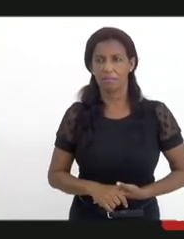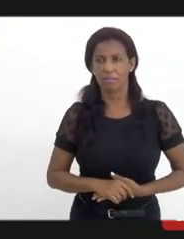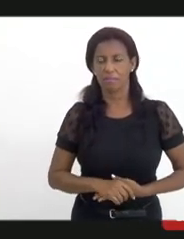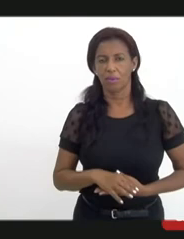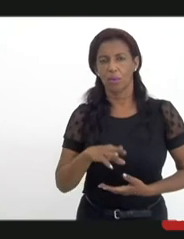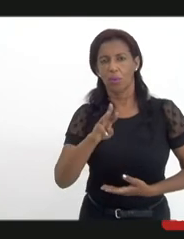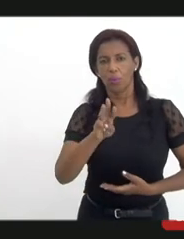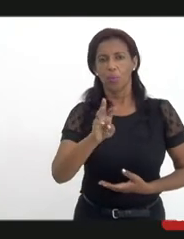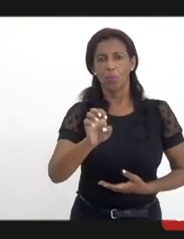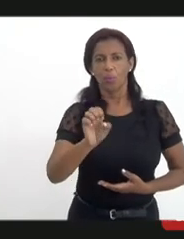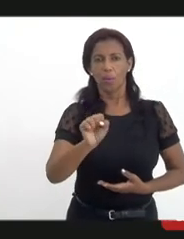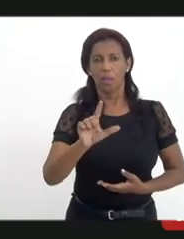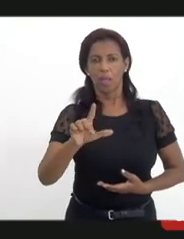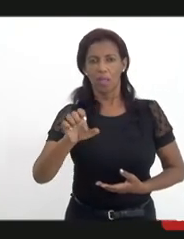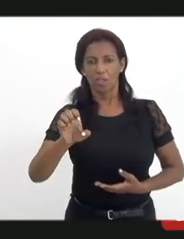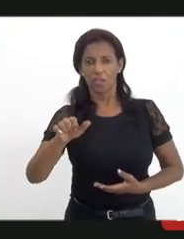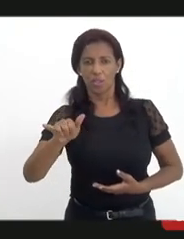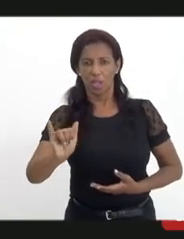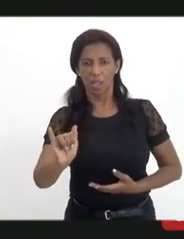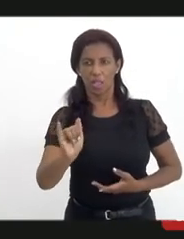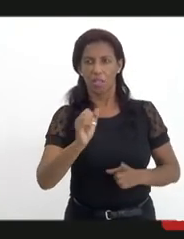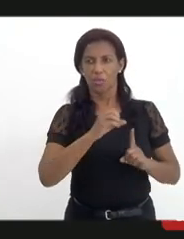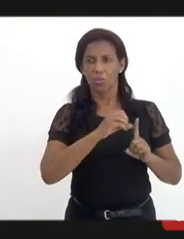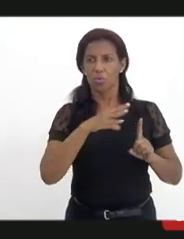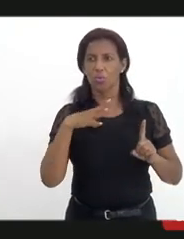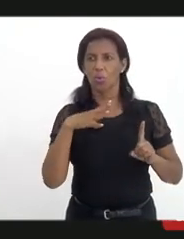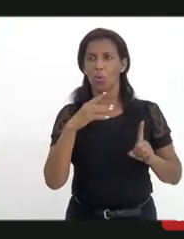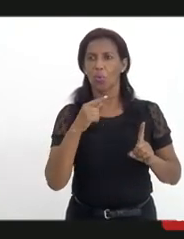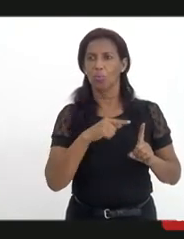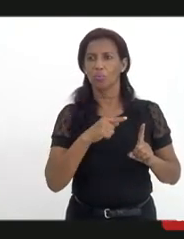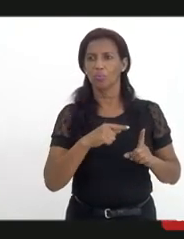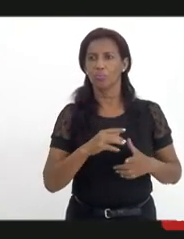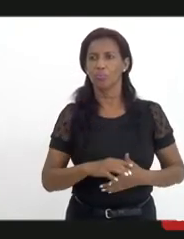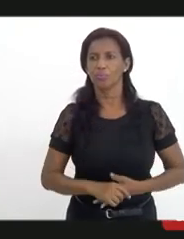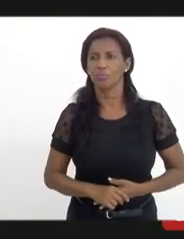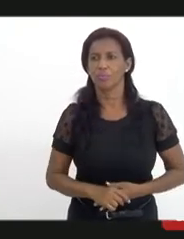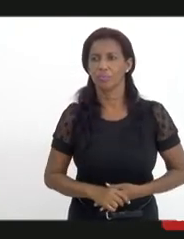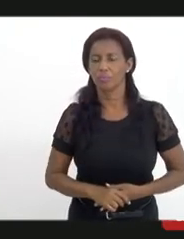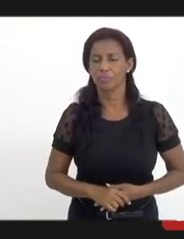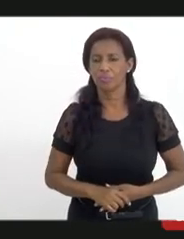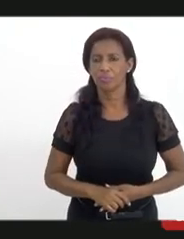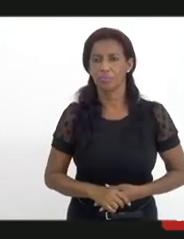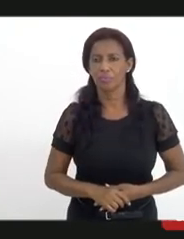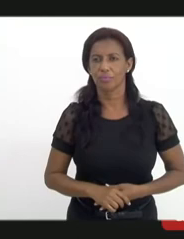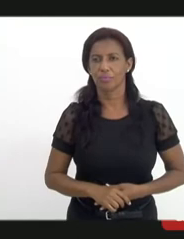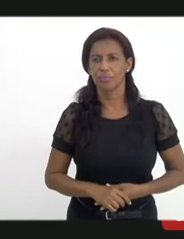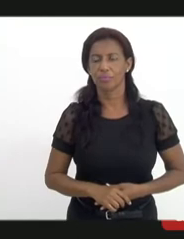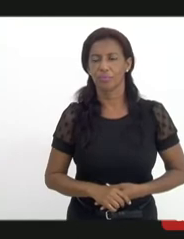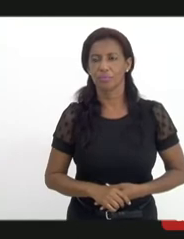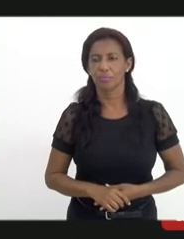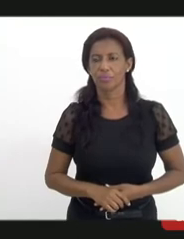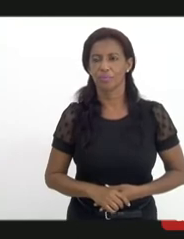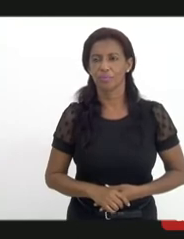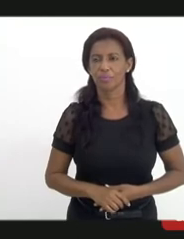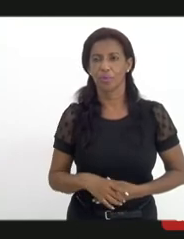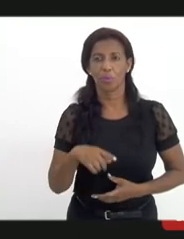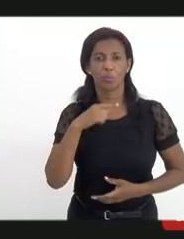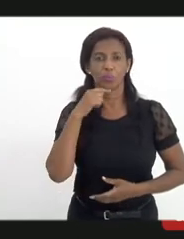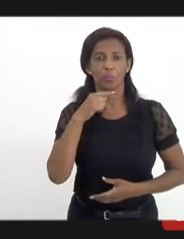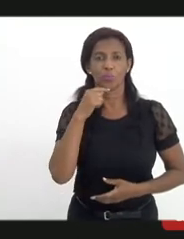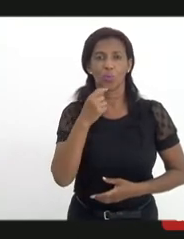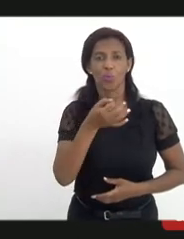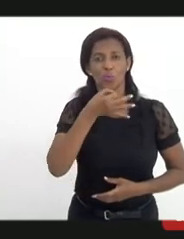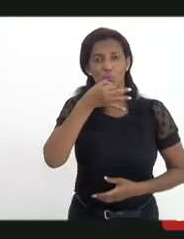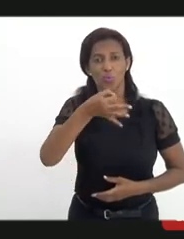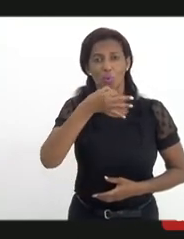Wesley, não está abrindo o som, colocou aqui no nosso chat, não está conseguindo abrir o